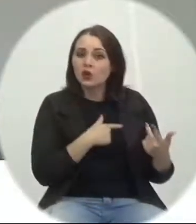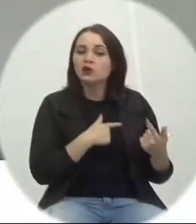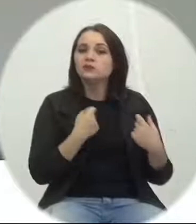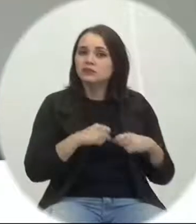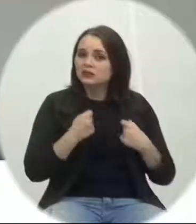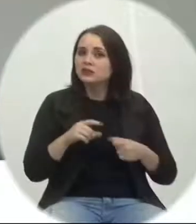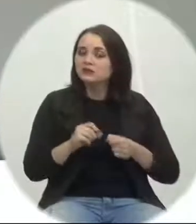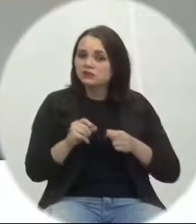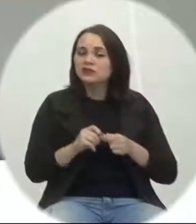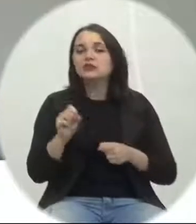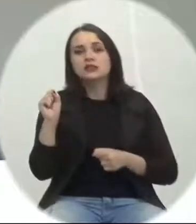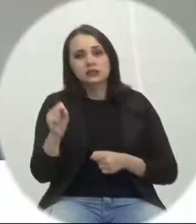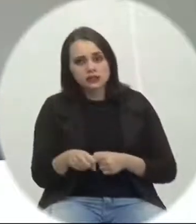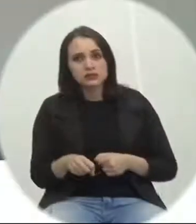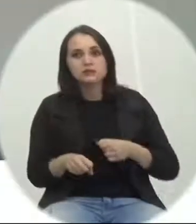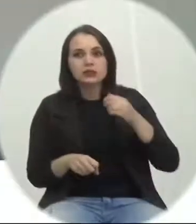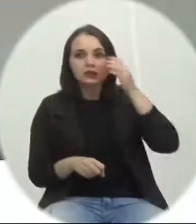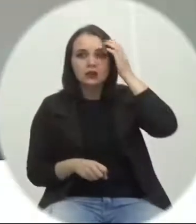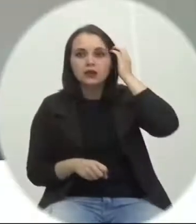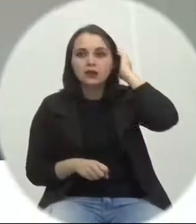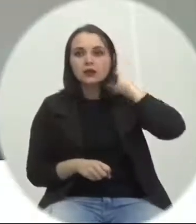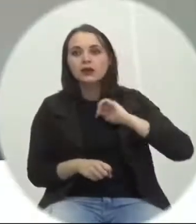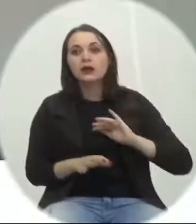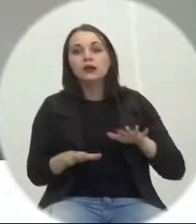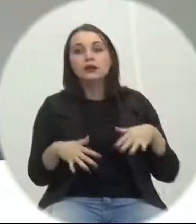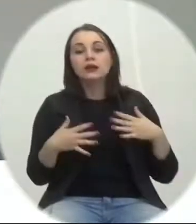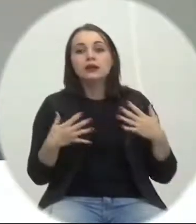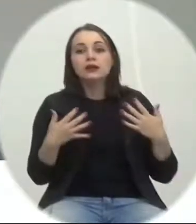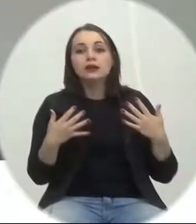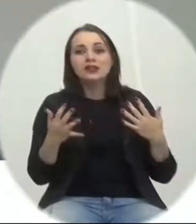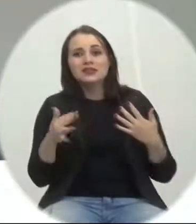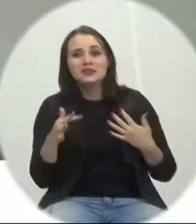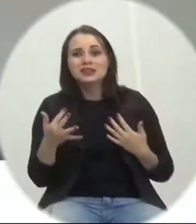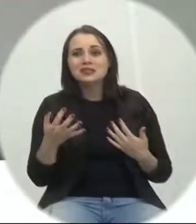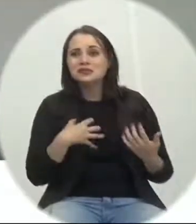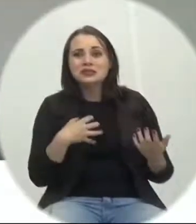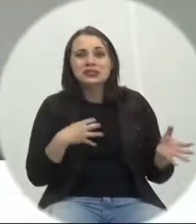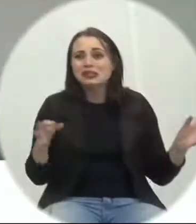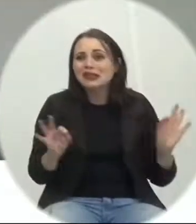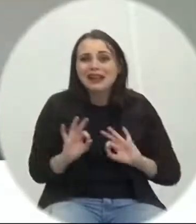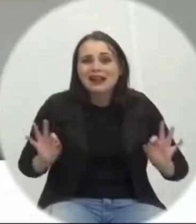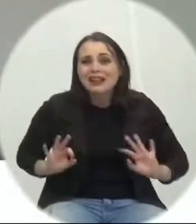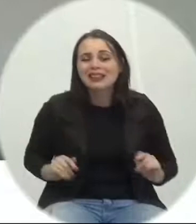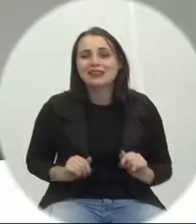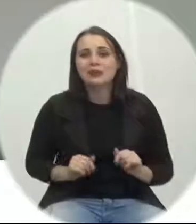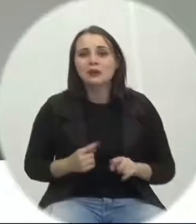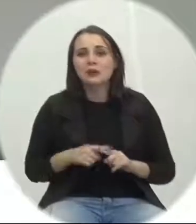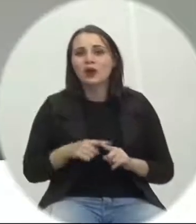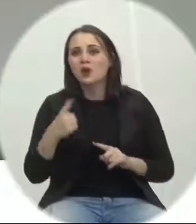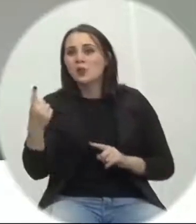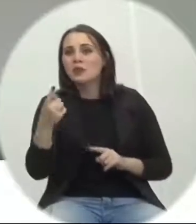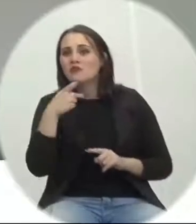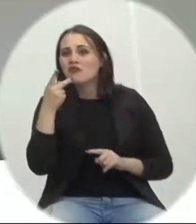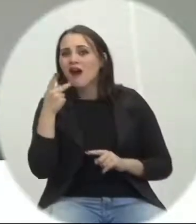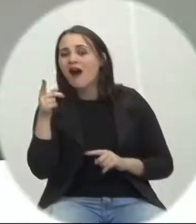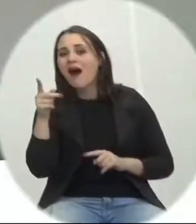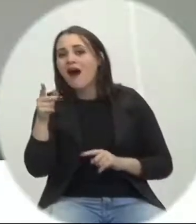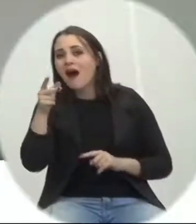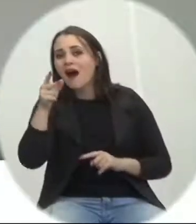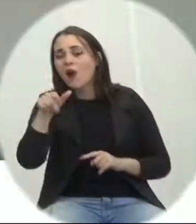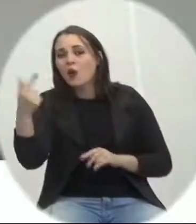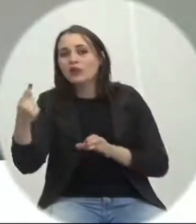sendo tomadas e um pouco sem sentido, né? Porque fica um dizendo que o município tal